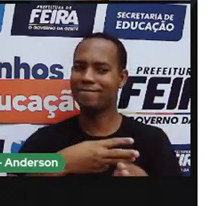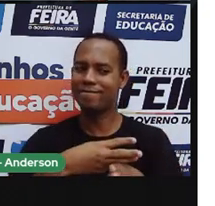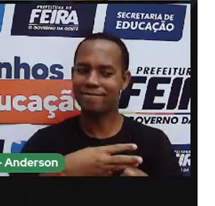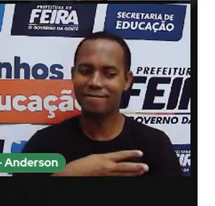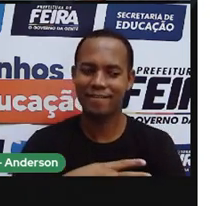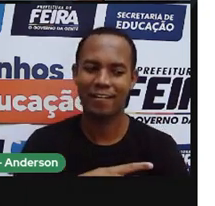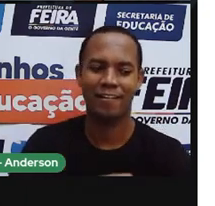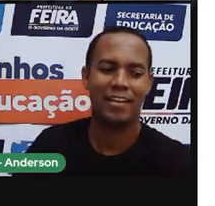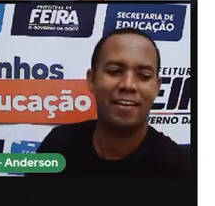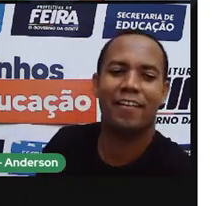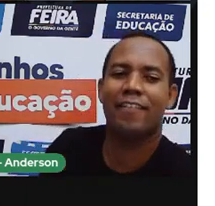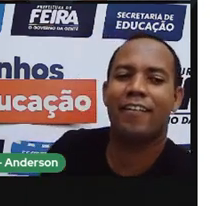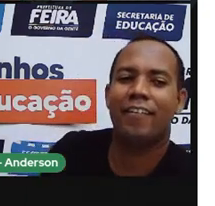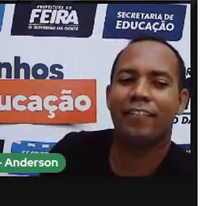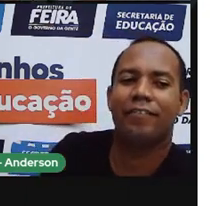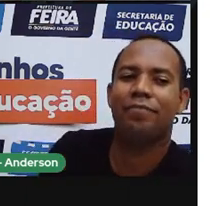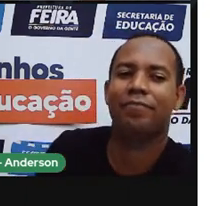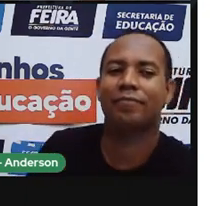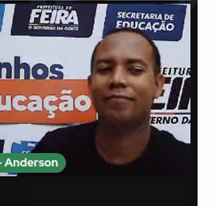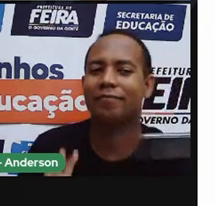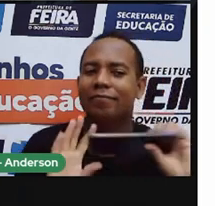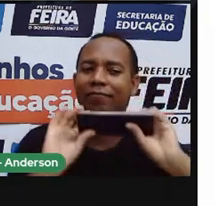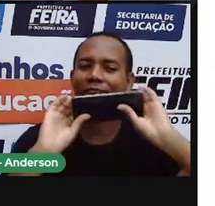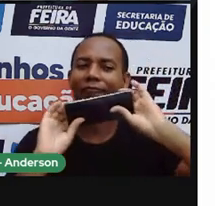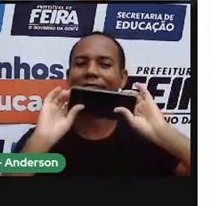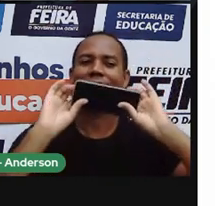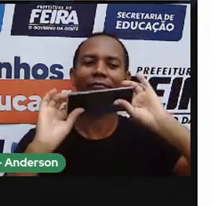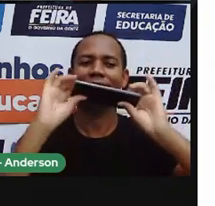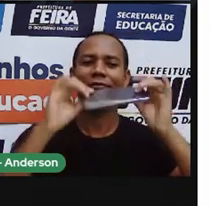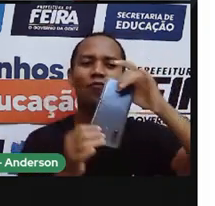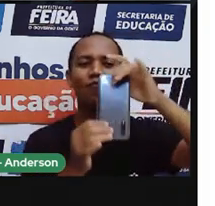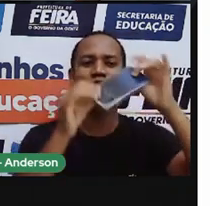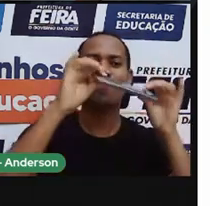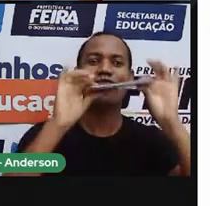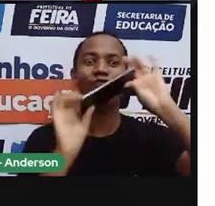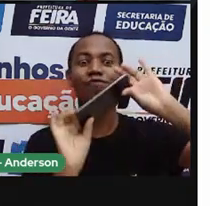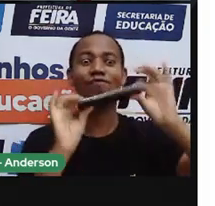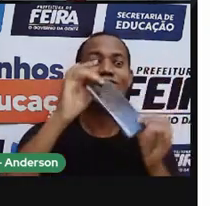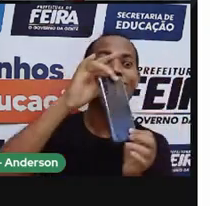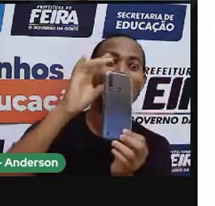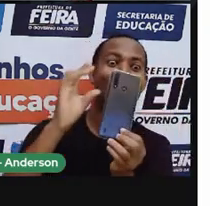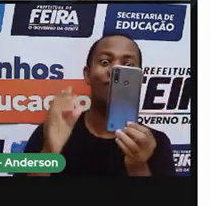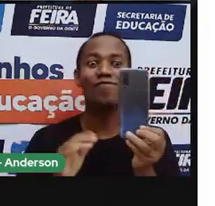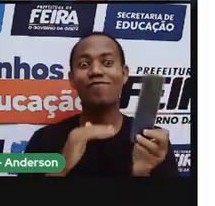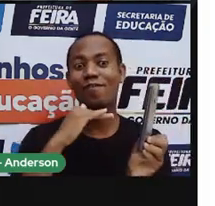No meu caso, no caso de Perubais de Caminha, ele ia usar o celular. Tá fofocada, pronto.